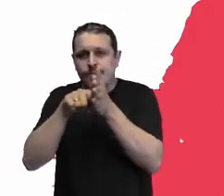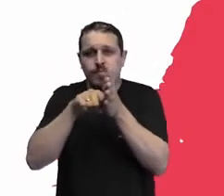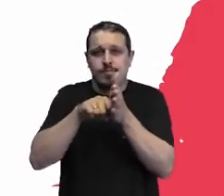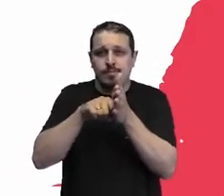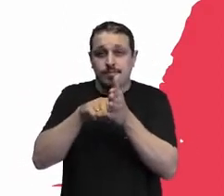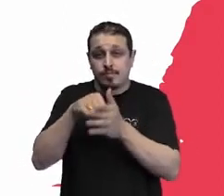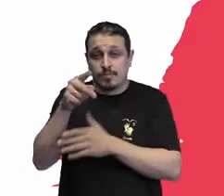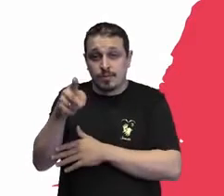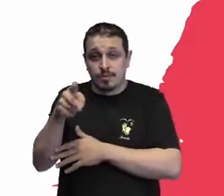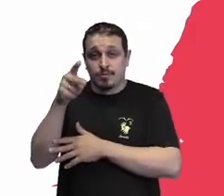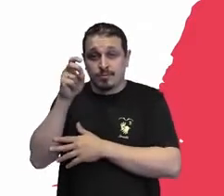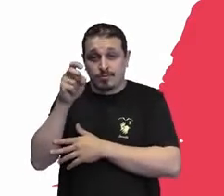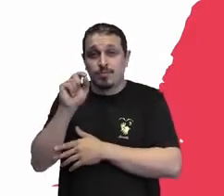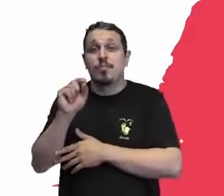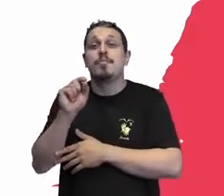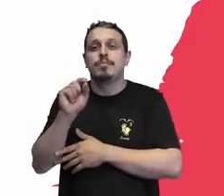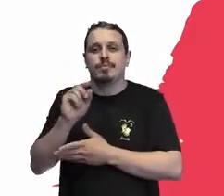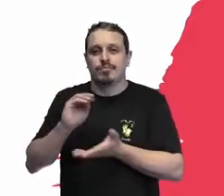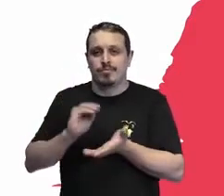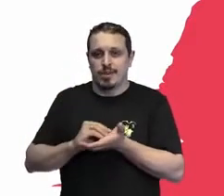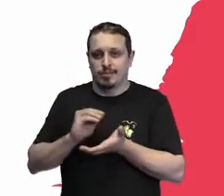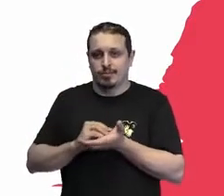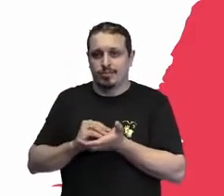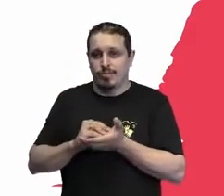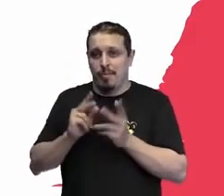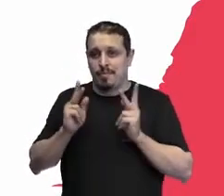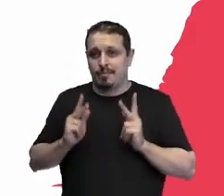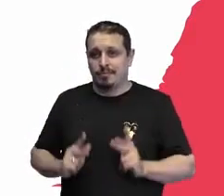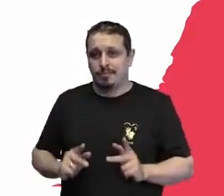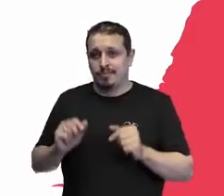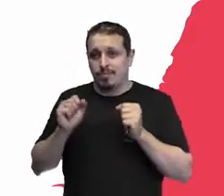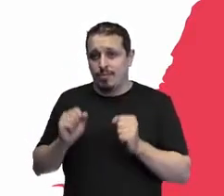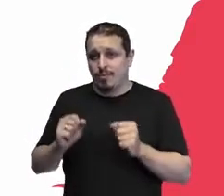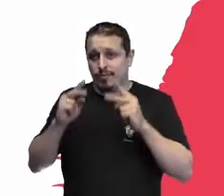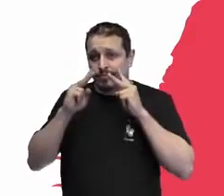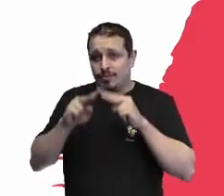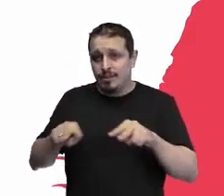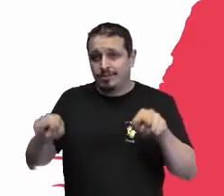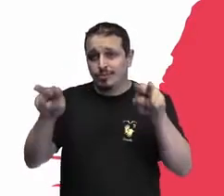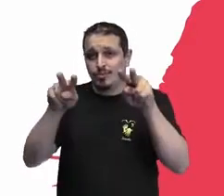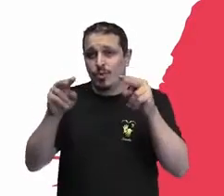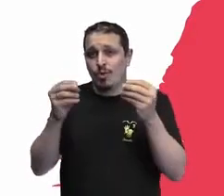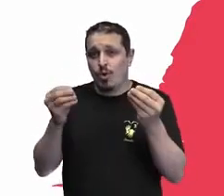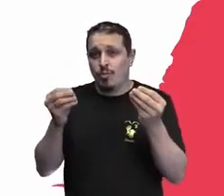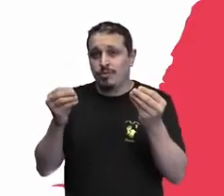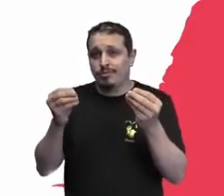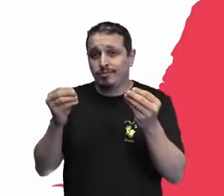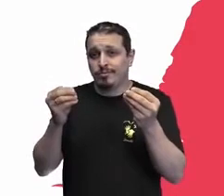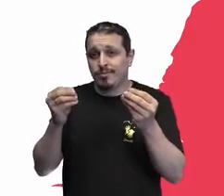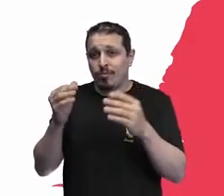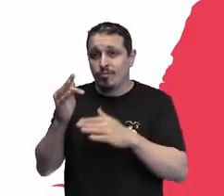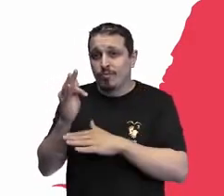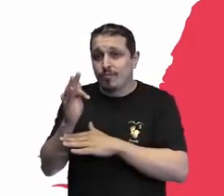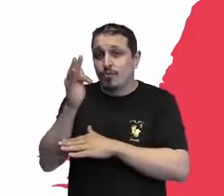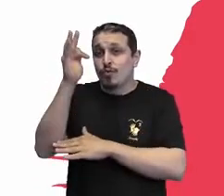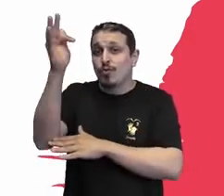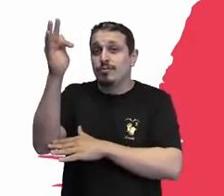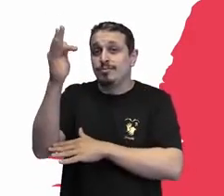falta para que essa pessoa possa vislumbrar a sua vida adulta com autonomia, mas aí a vida,